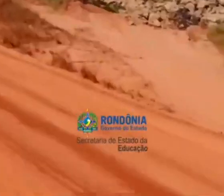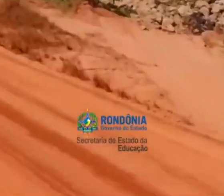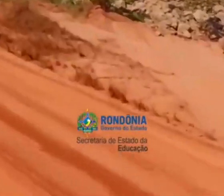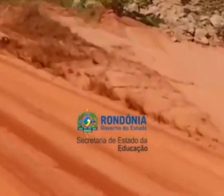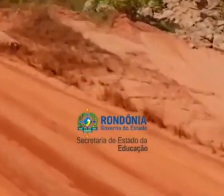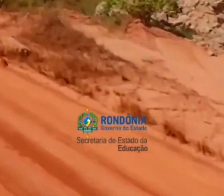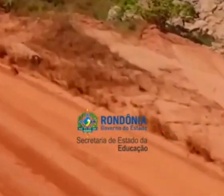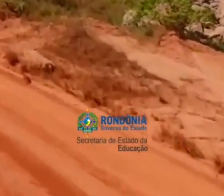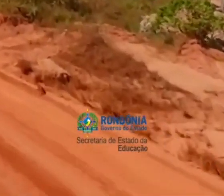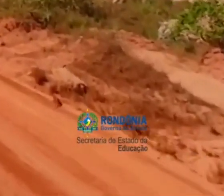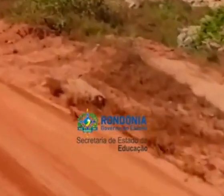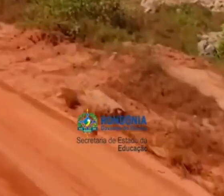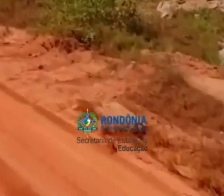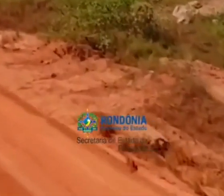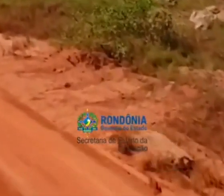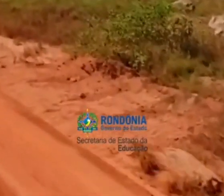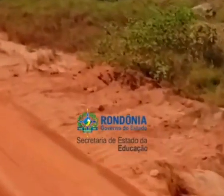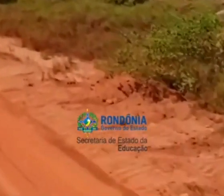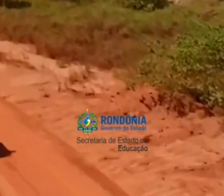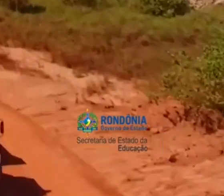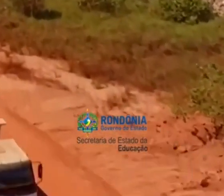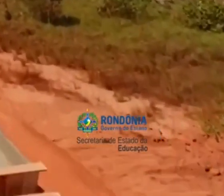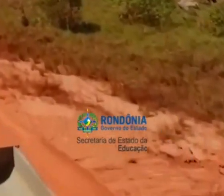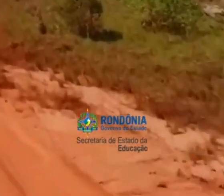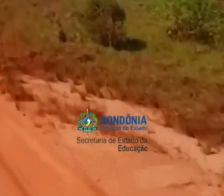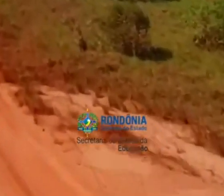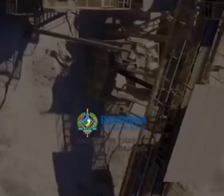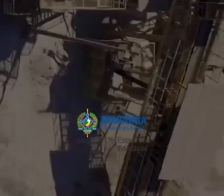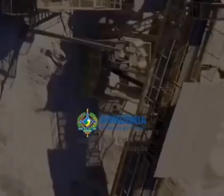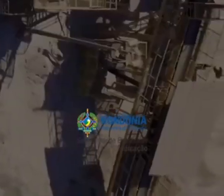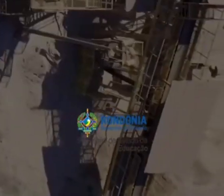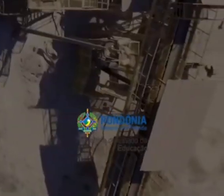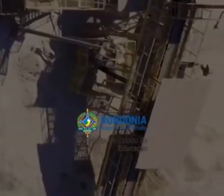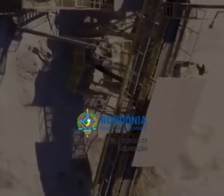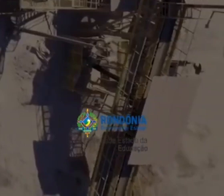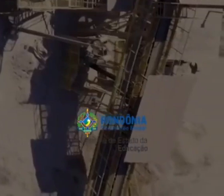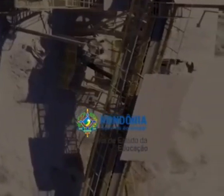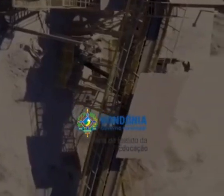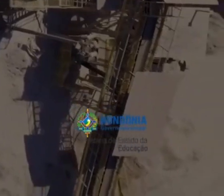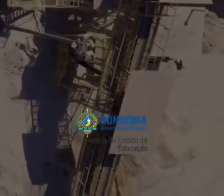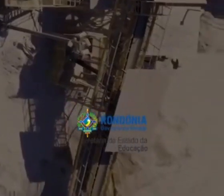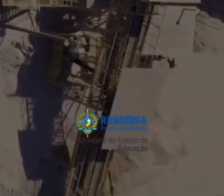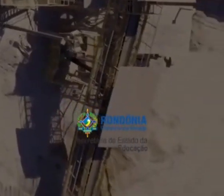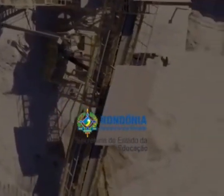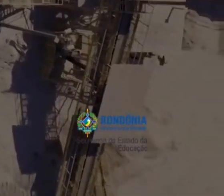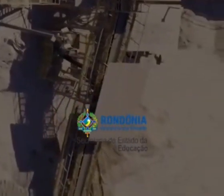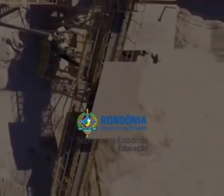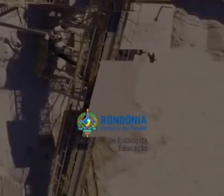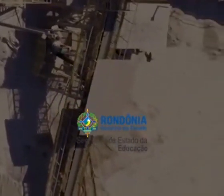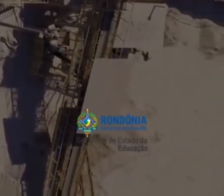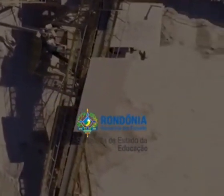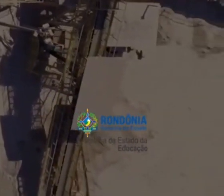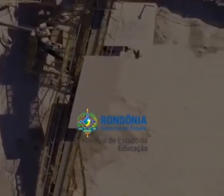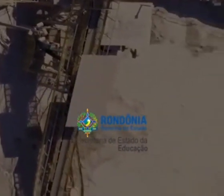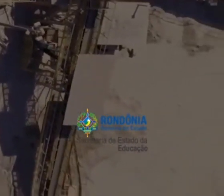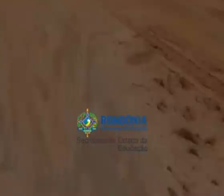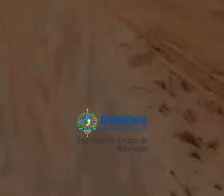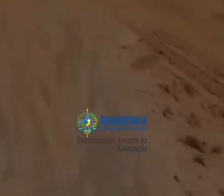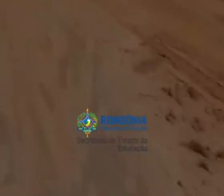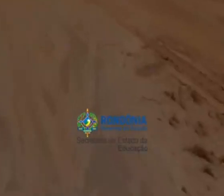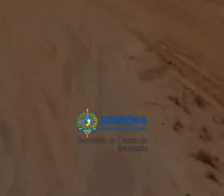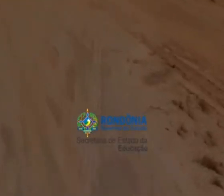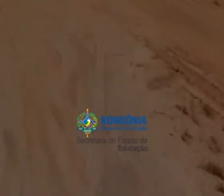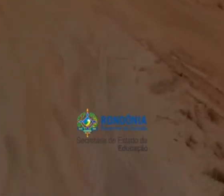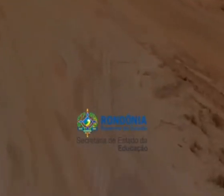e com grande aceitação no mercado internacional. Em 1956, o seringalista